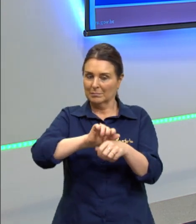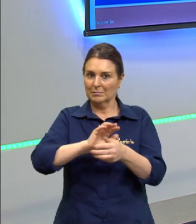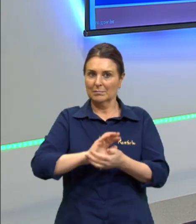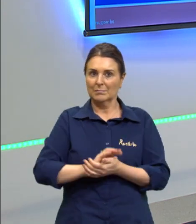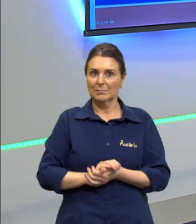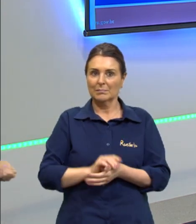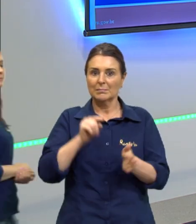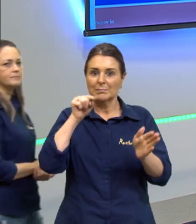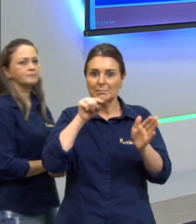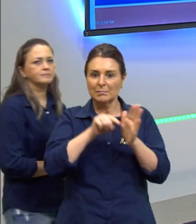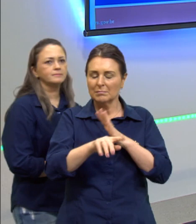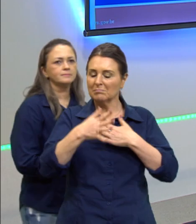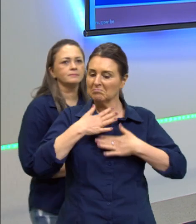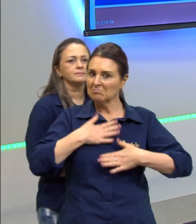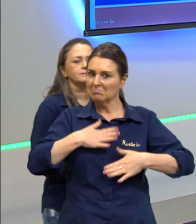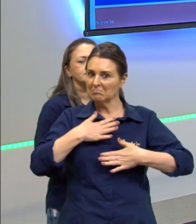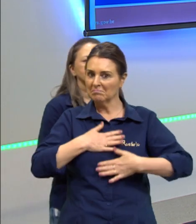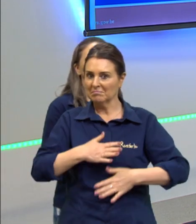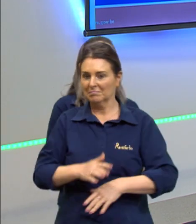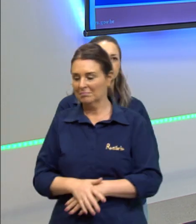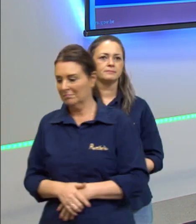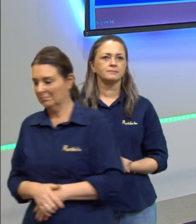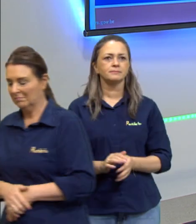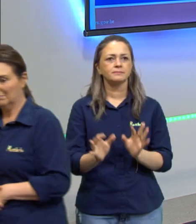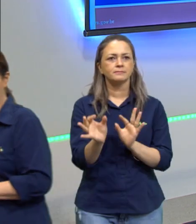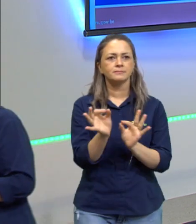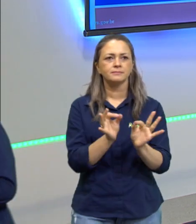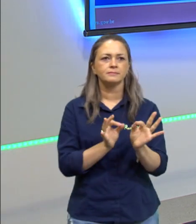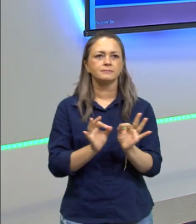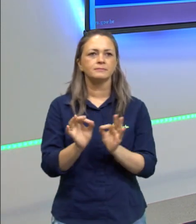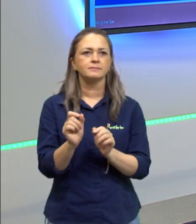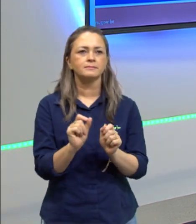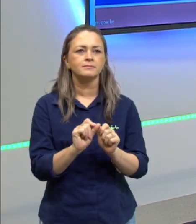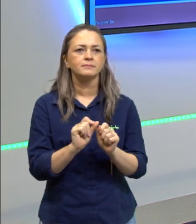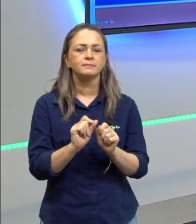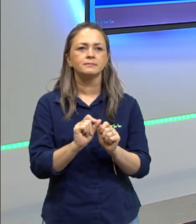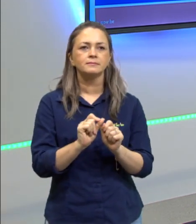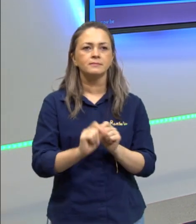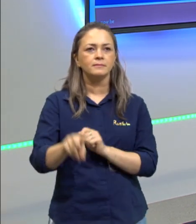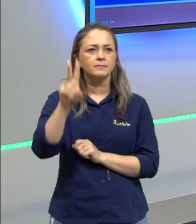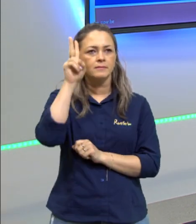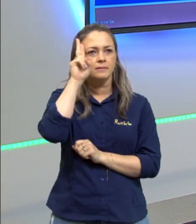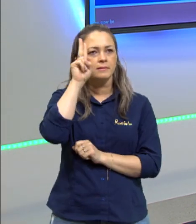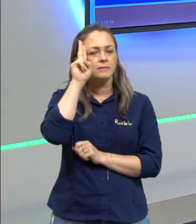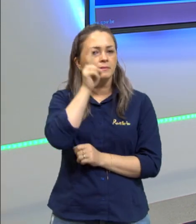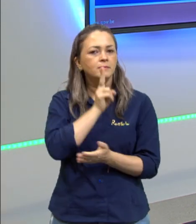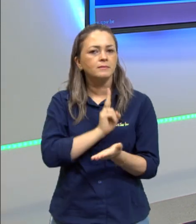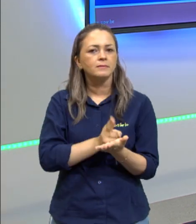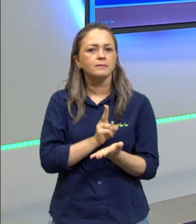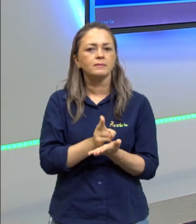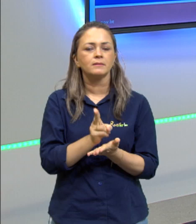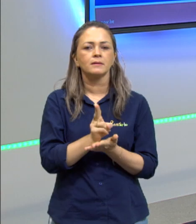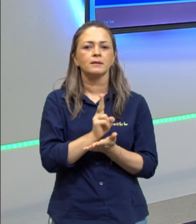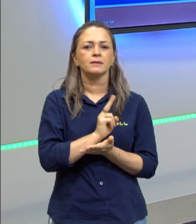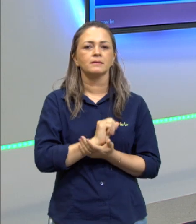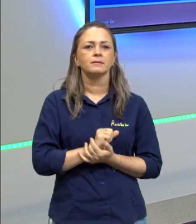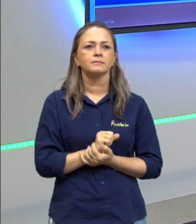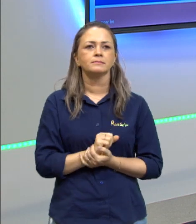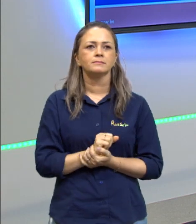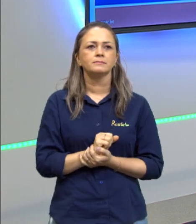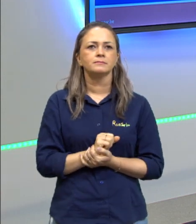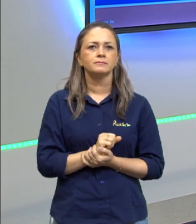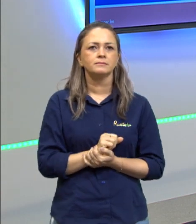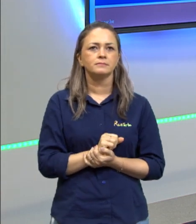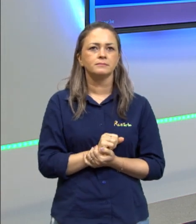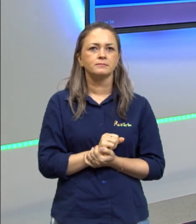Então uma questão tranquila para nós organizarmos, para nós fazermos, lembrando sempre que o que